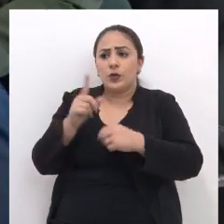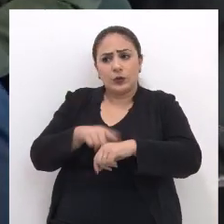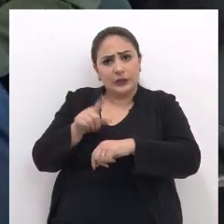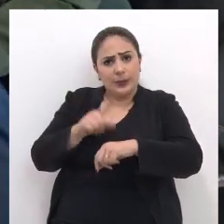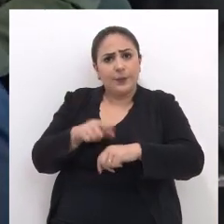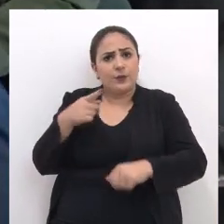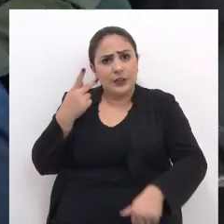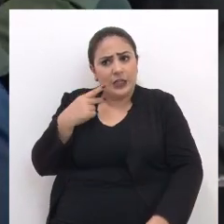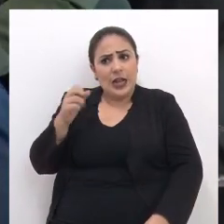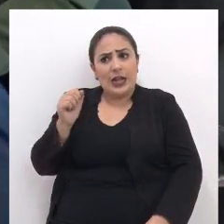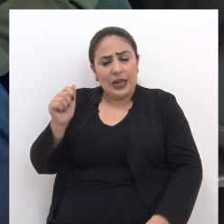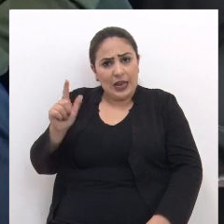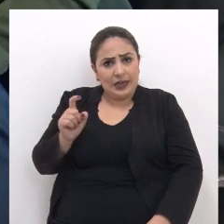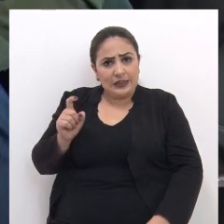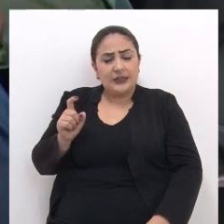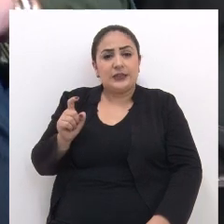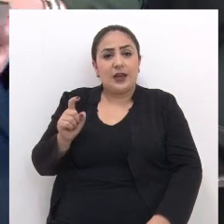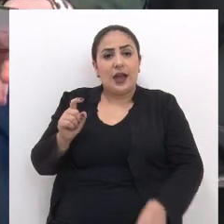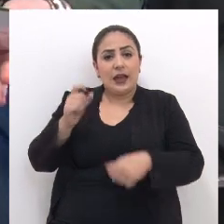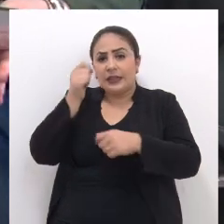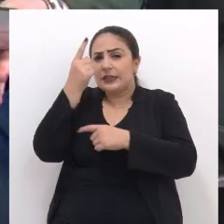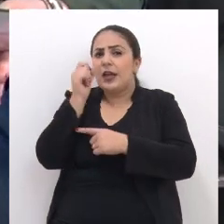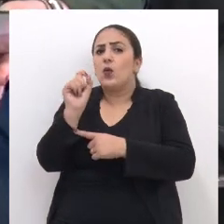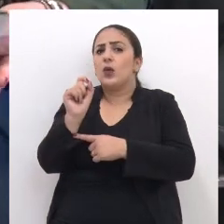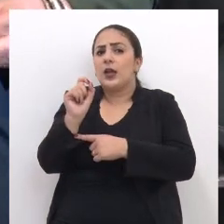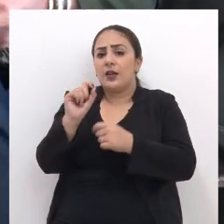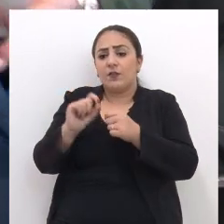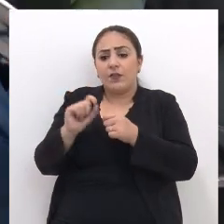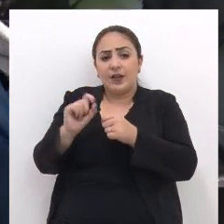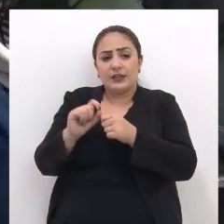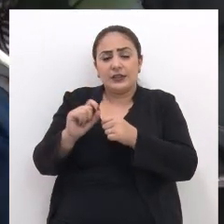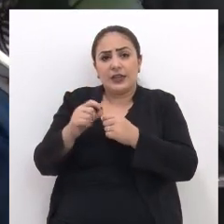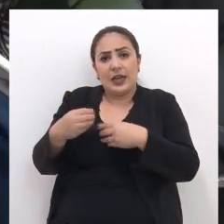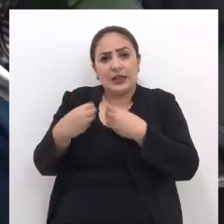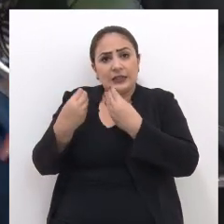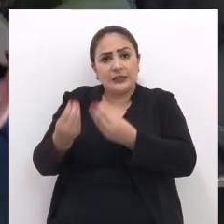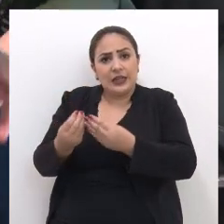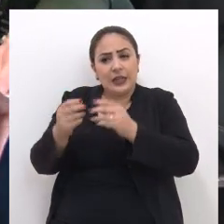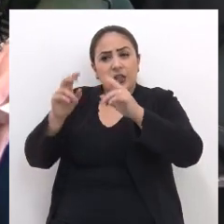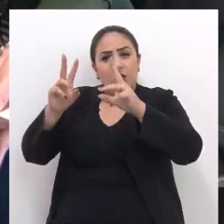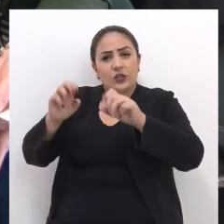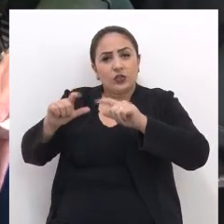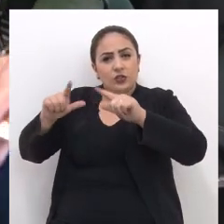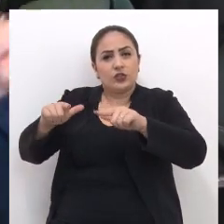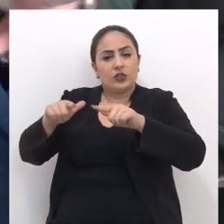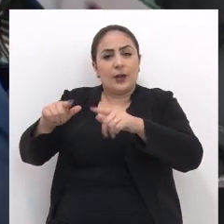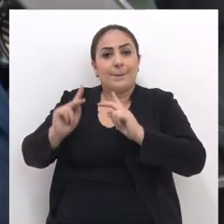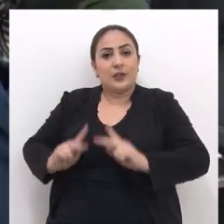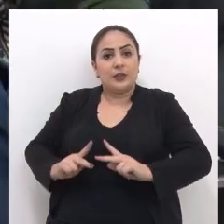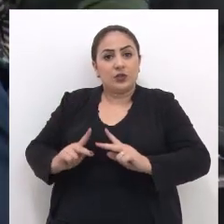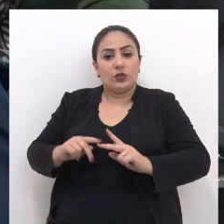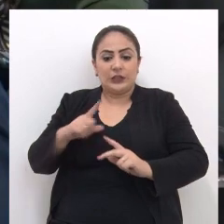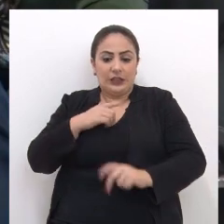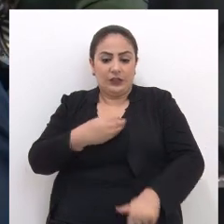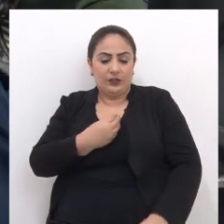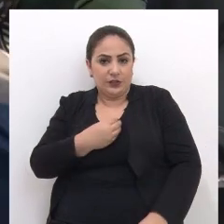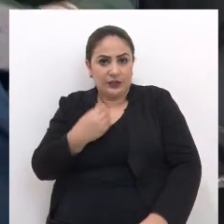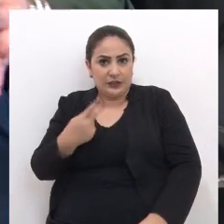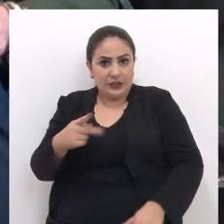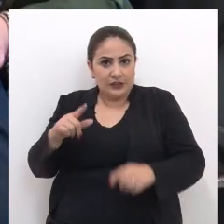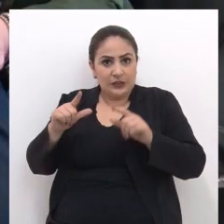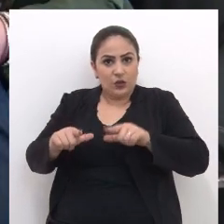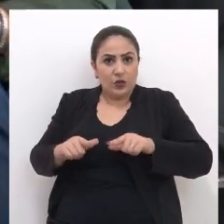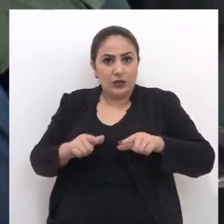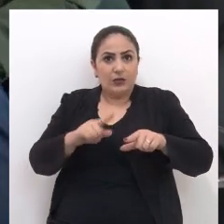bastante tempo, né, vereador Alex Então a ideia é promover, então A entrega dos títulos Das pessoas que estão residindo Nesses locais